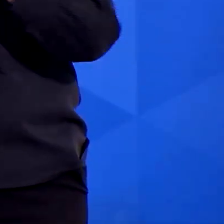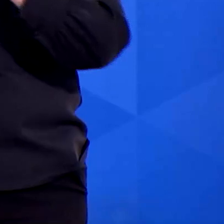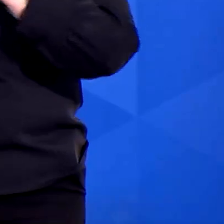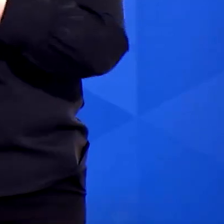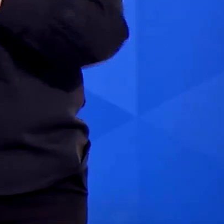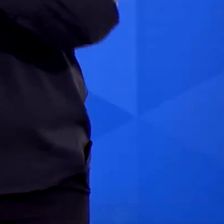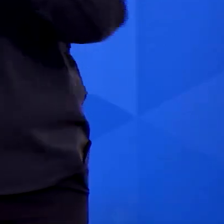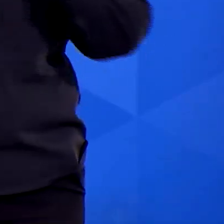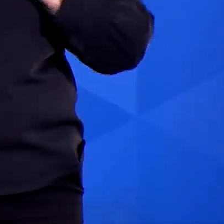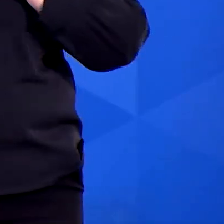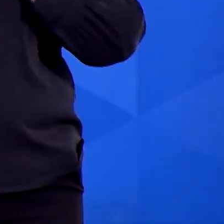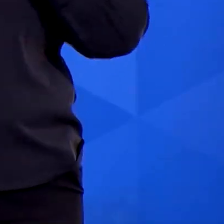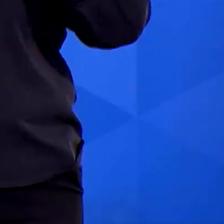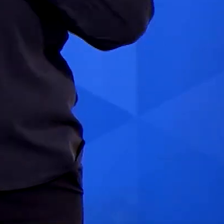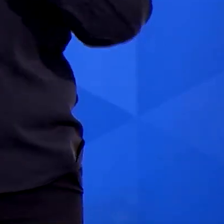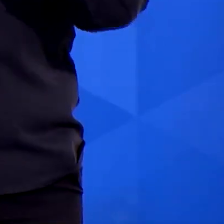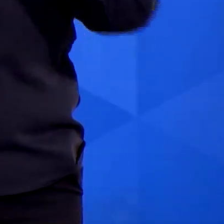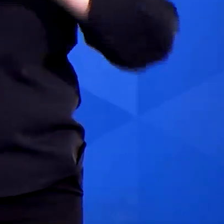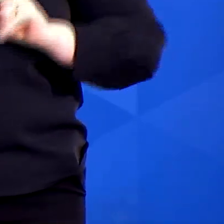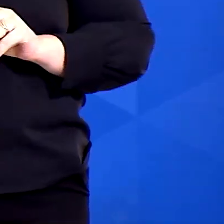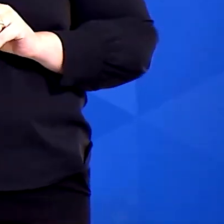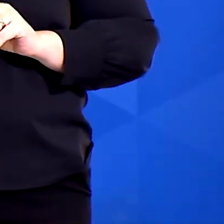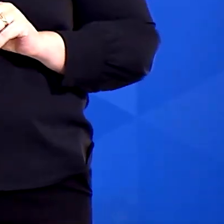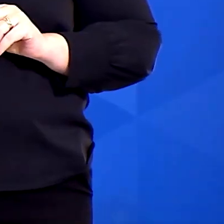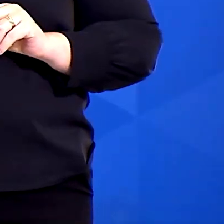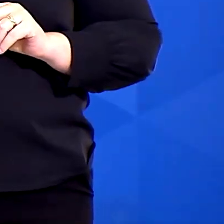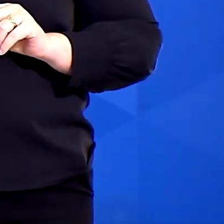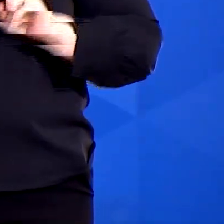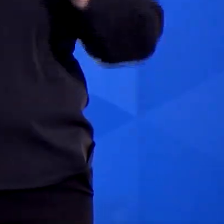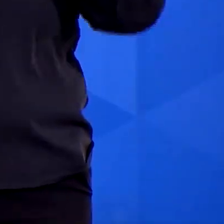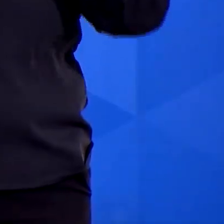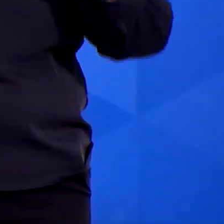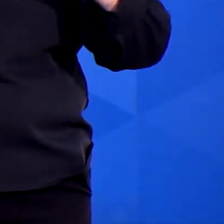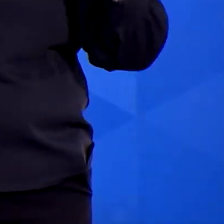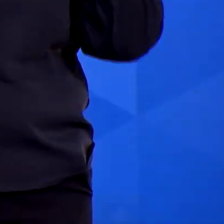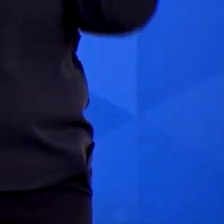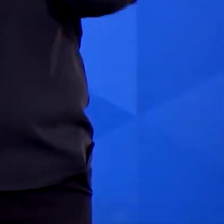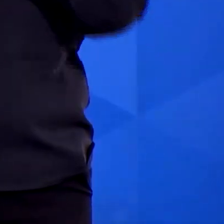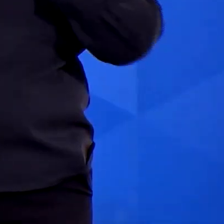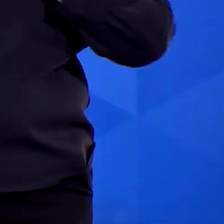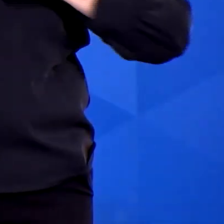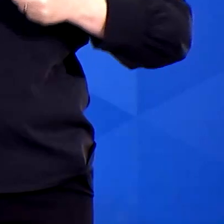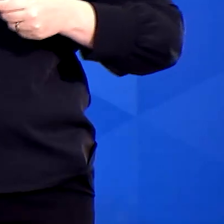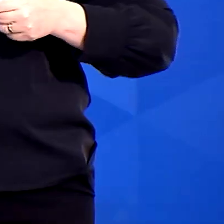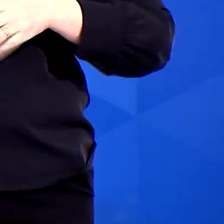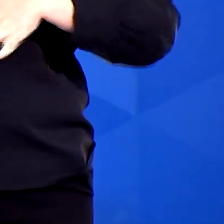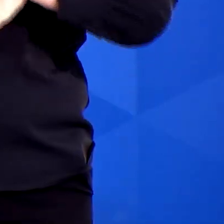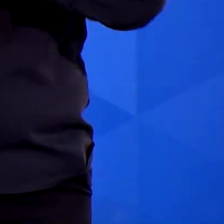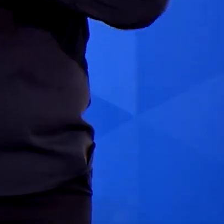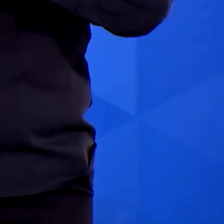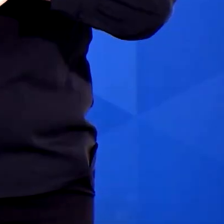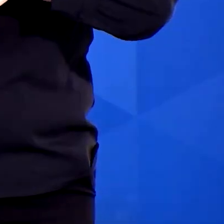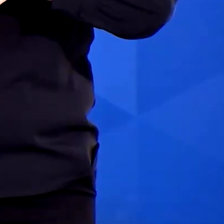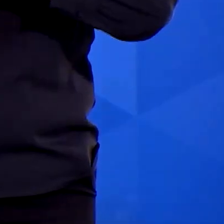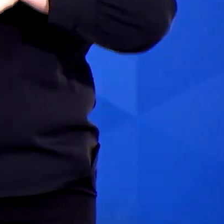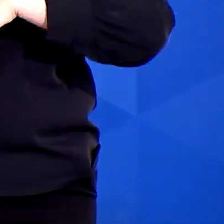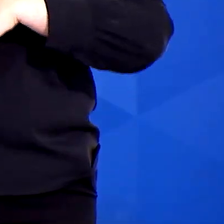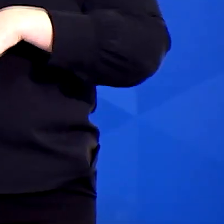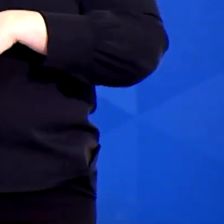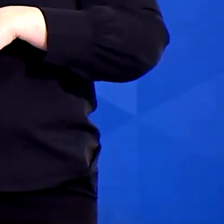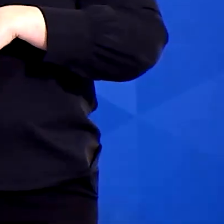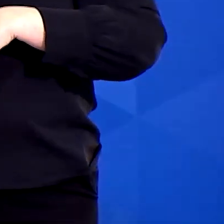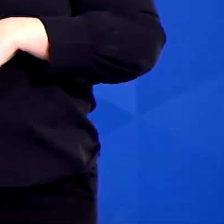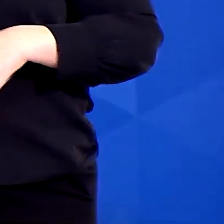com os movimentos, conduzir temas tão delicados. Mas fiz exatamente o que o senhor pediu. Coloquei o